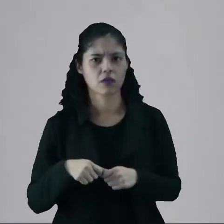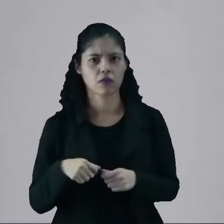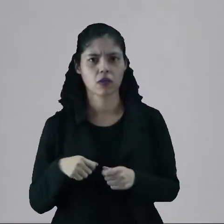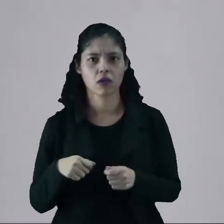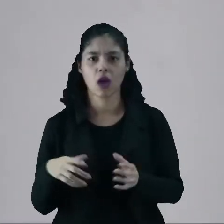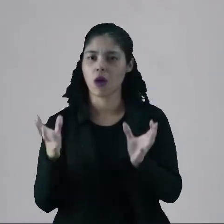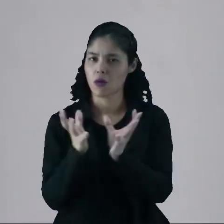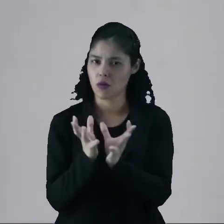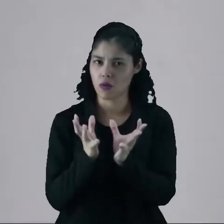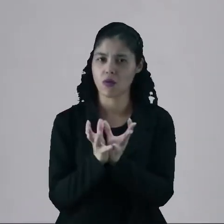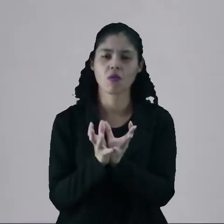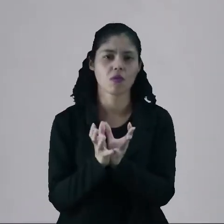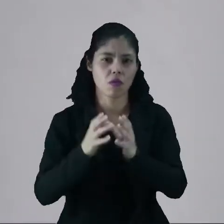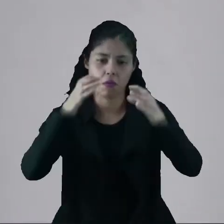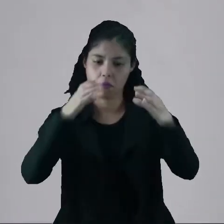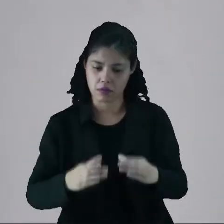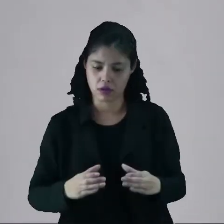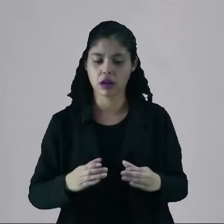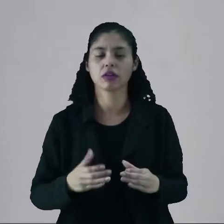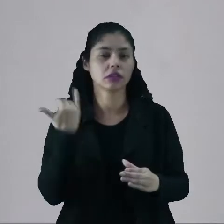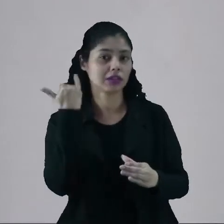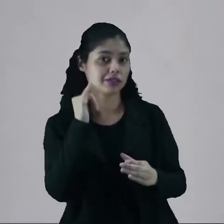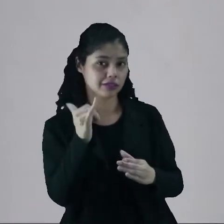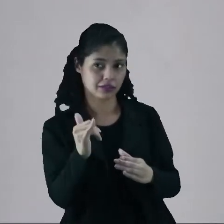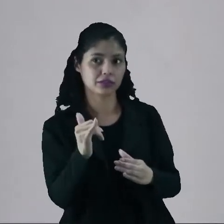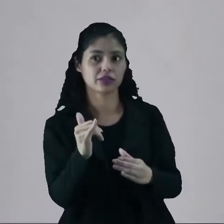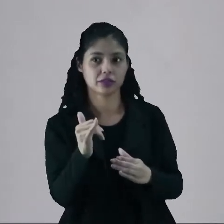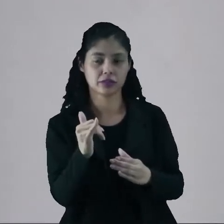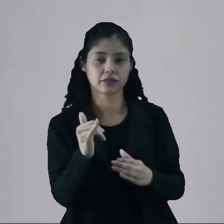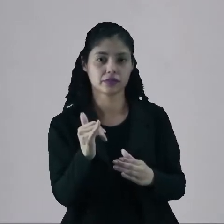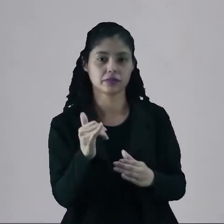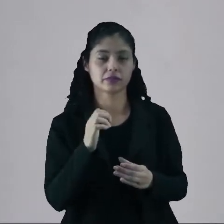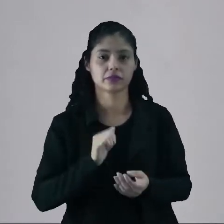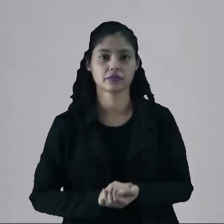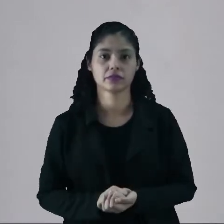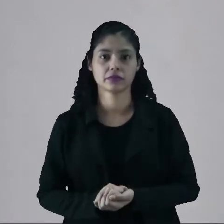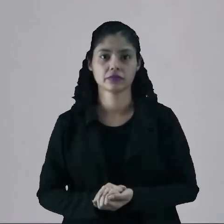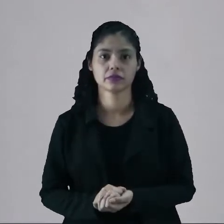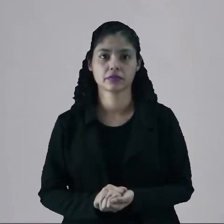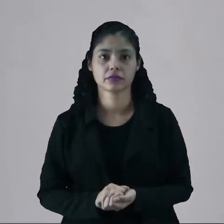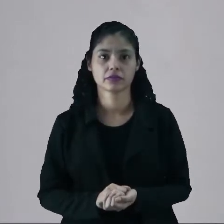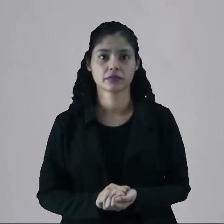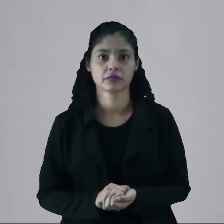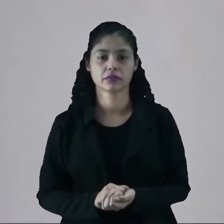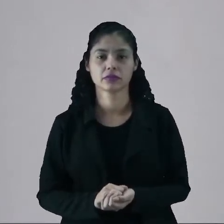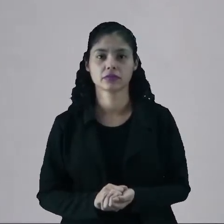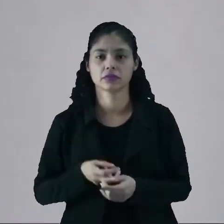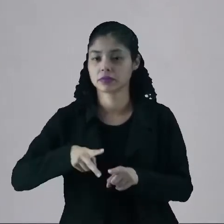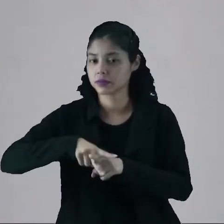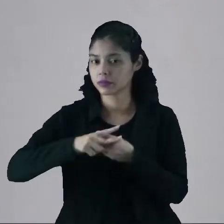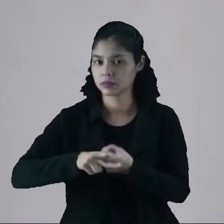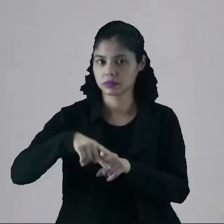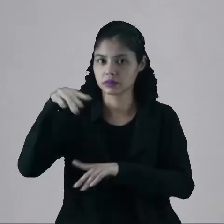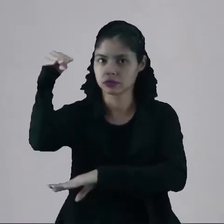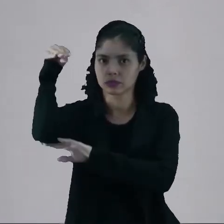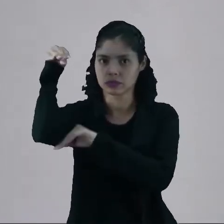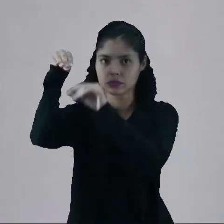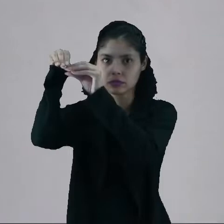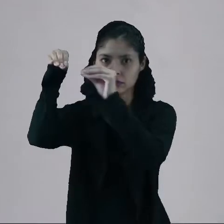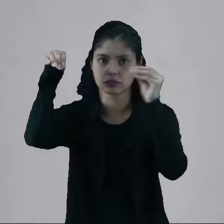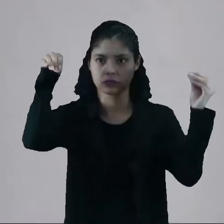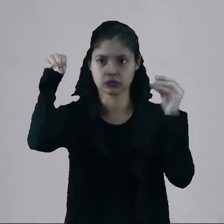comunidade a chamada energia, energia, que são as instalações com portes,